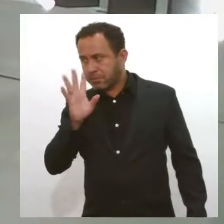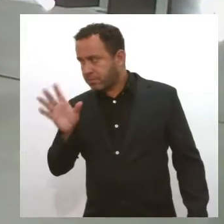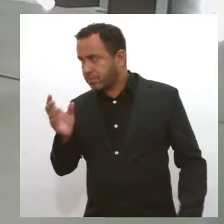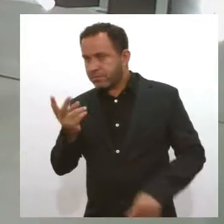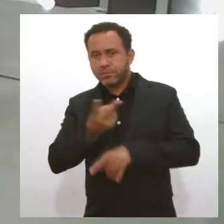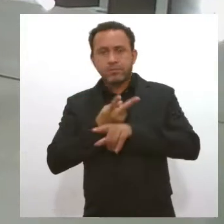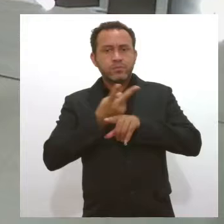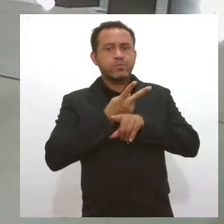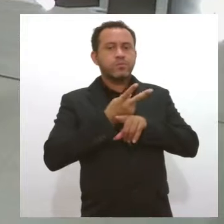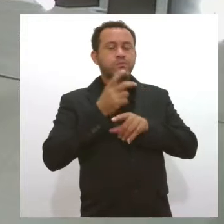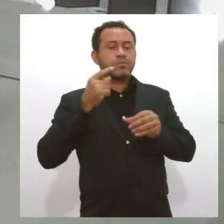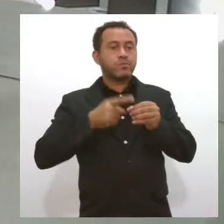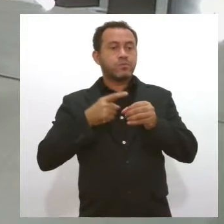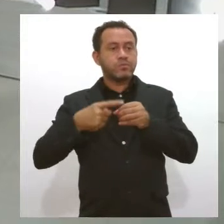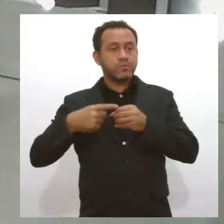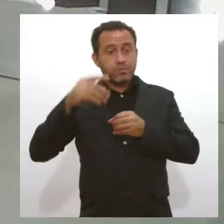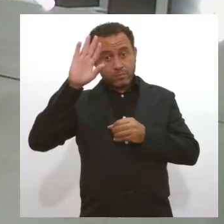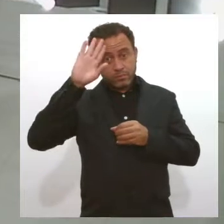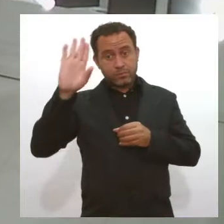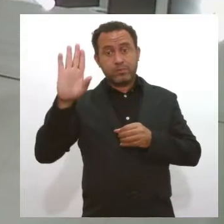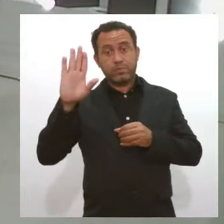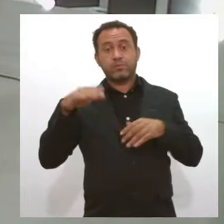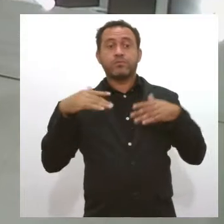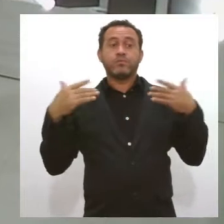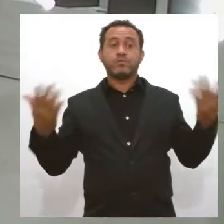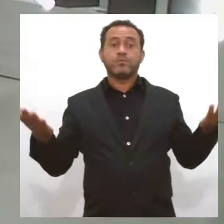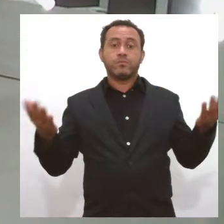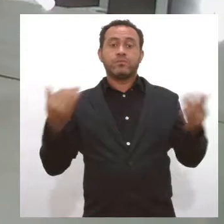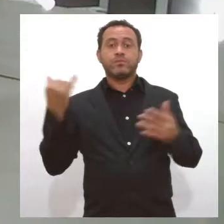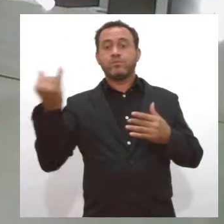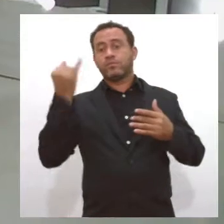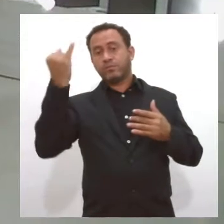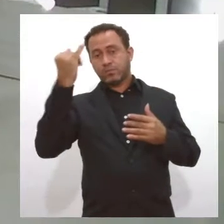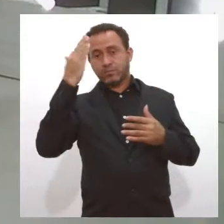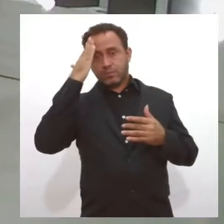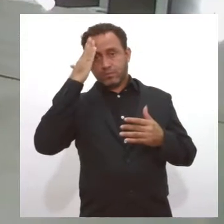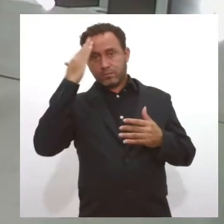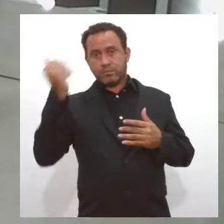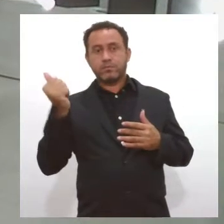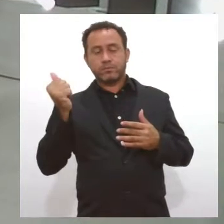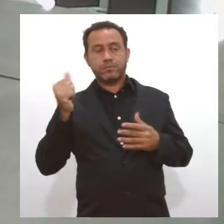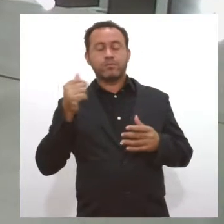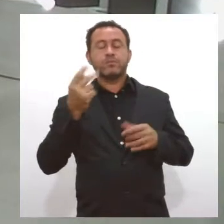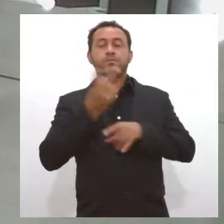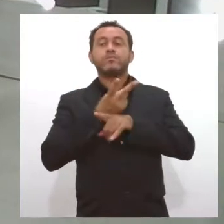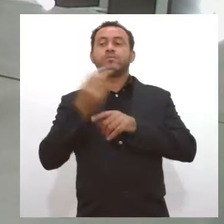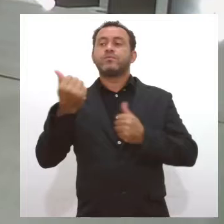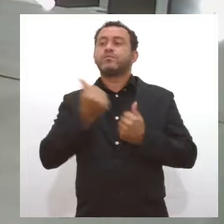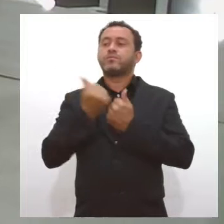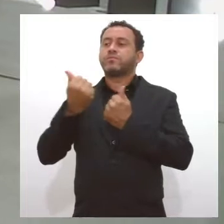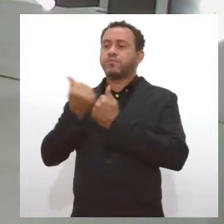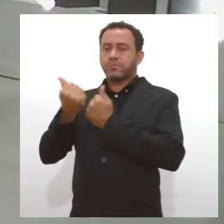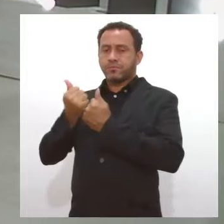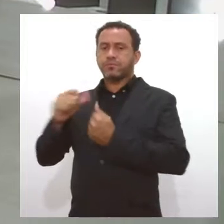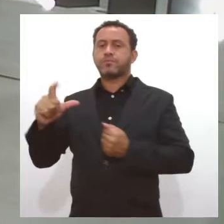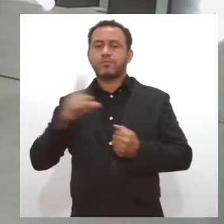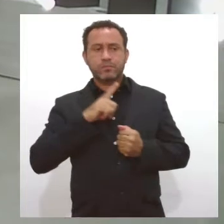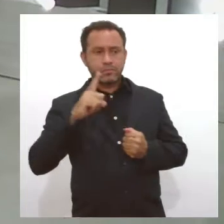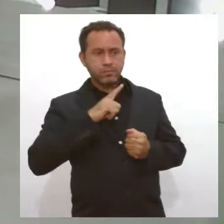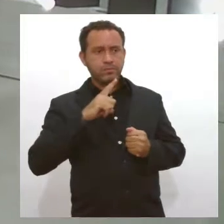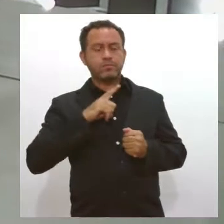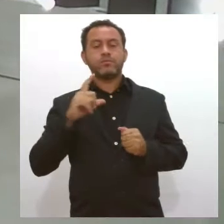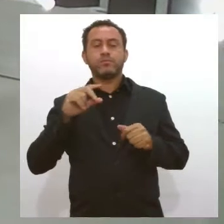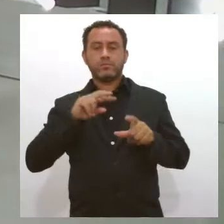procurar, principalmente nos interiores, né? Então, é muito importante que elas saibam a quem procurar, tenham essa rede de apoio em volta